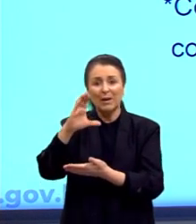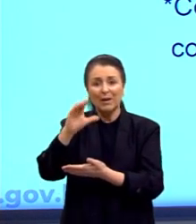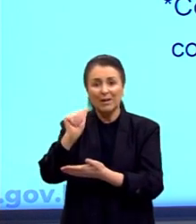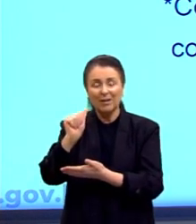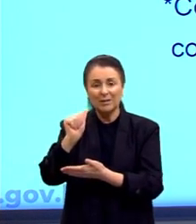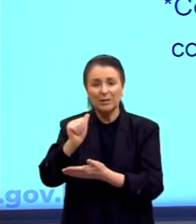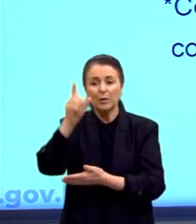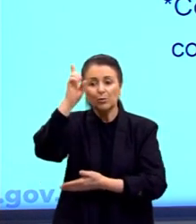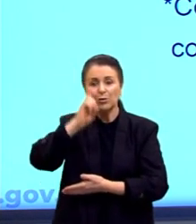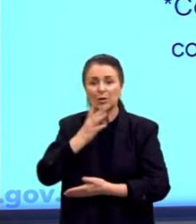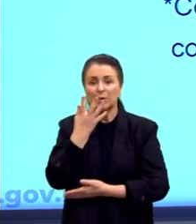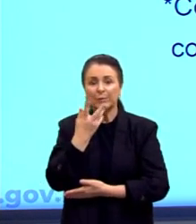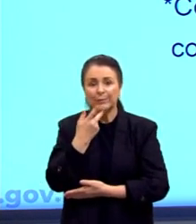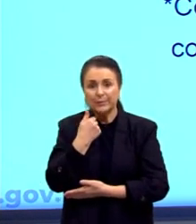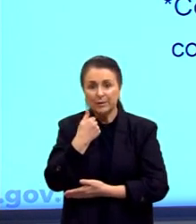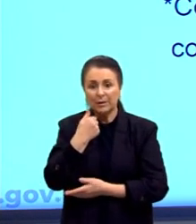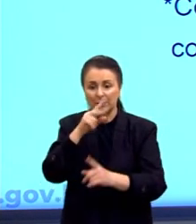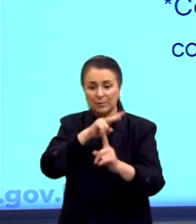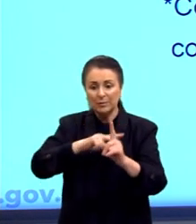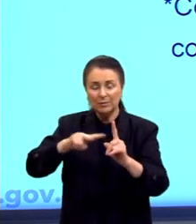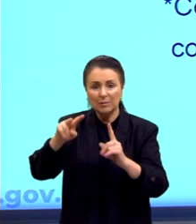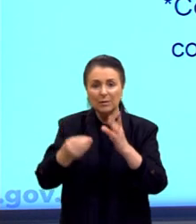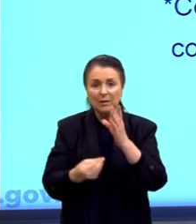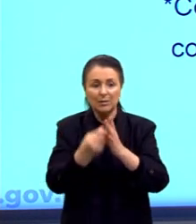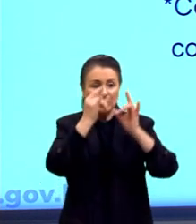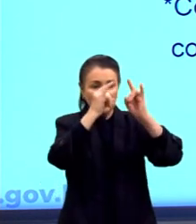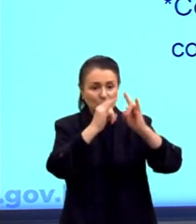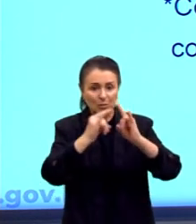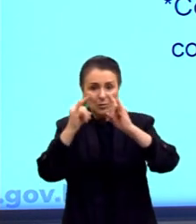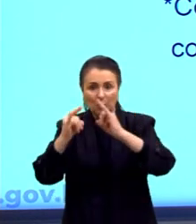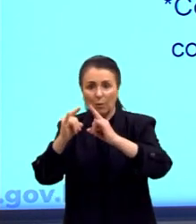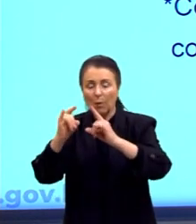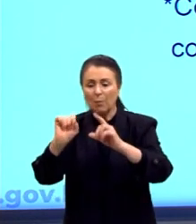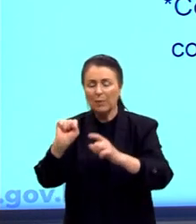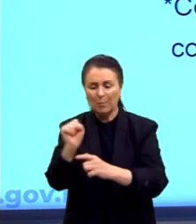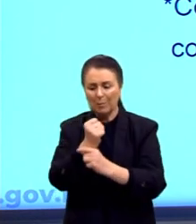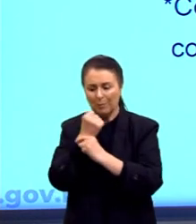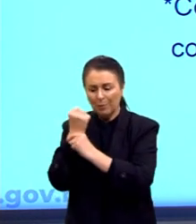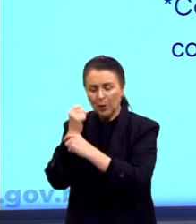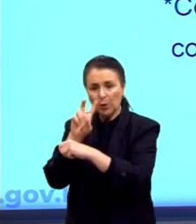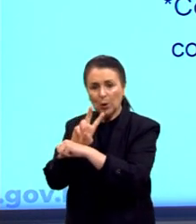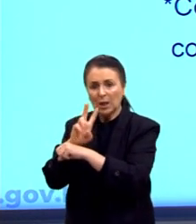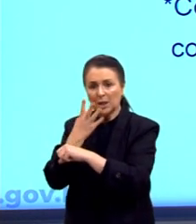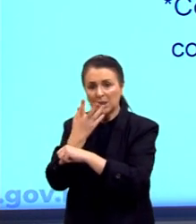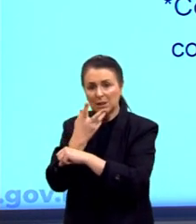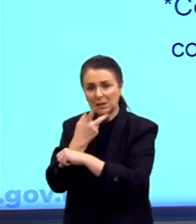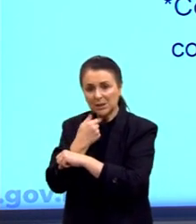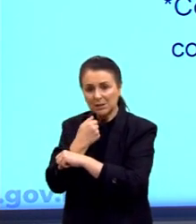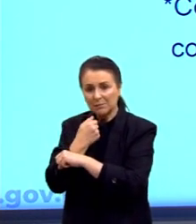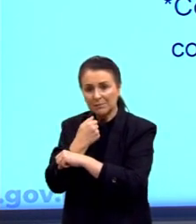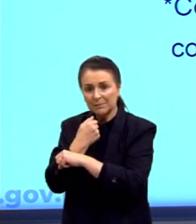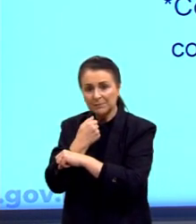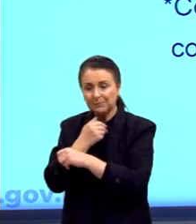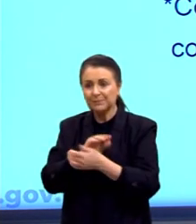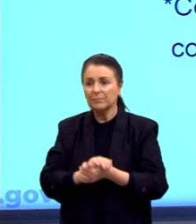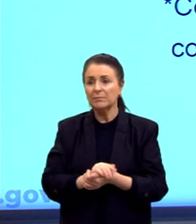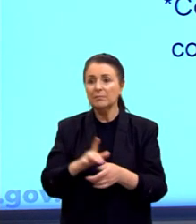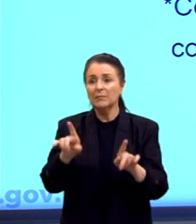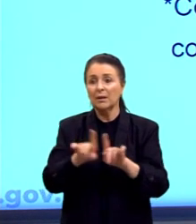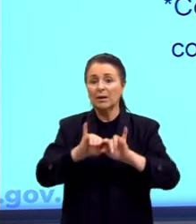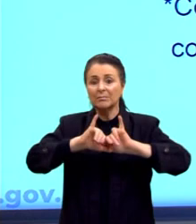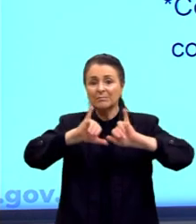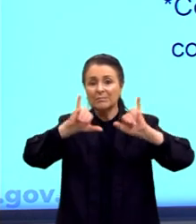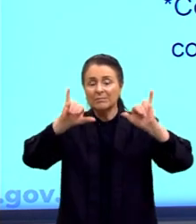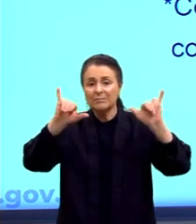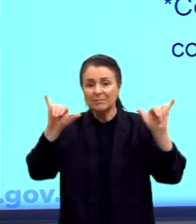tem a perspectiva de criação dessas instituições com defesa das crianças. Convenção dos